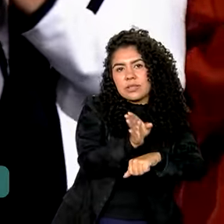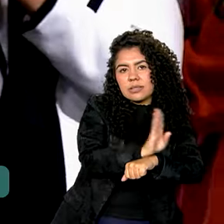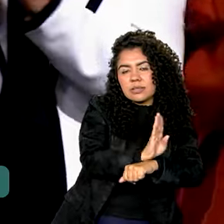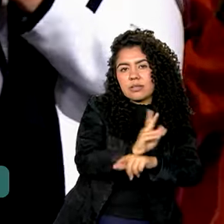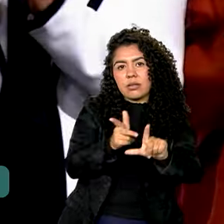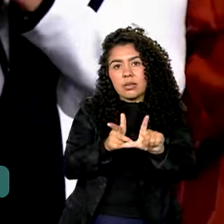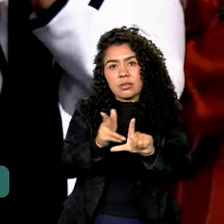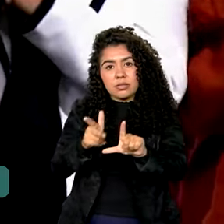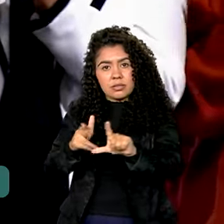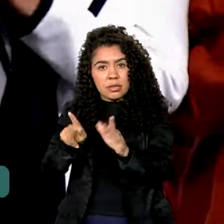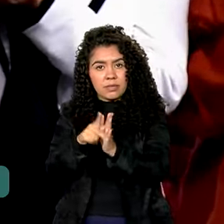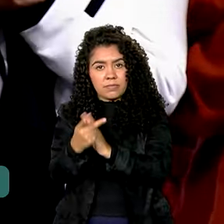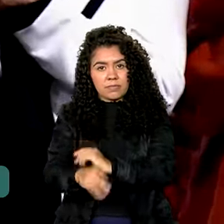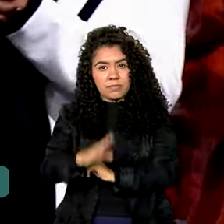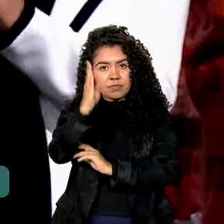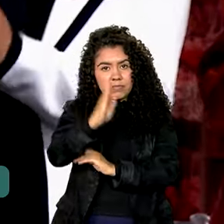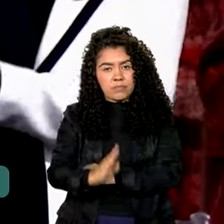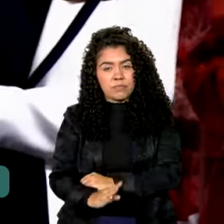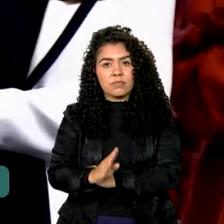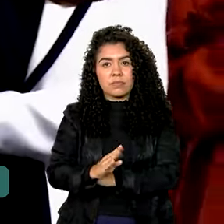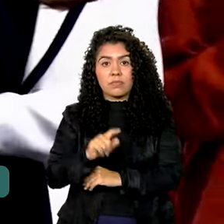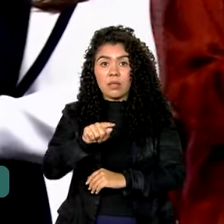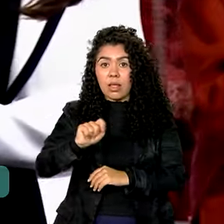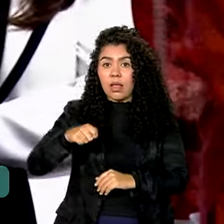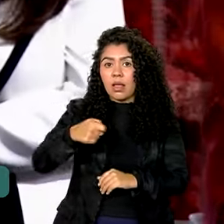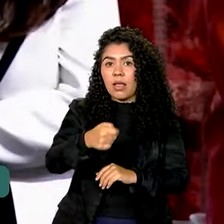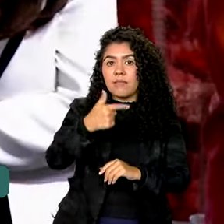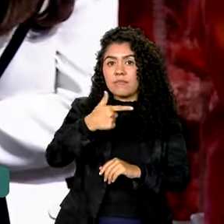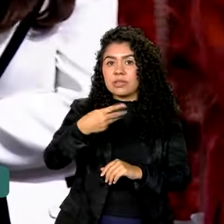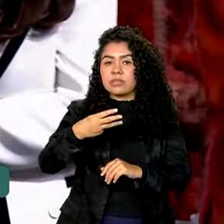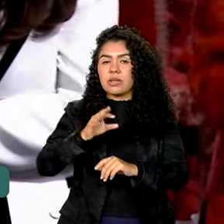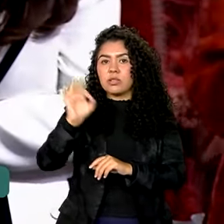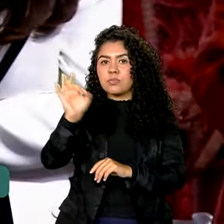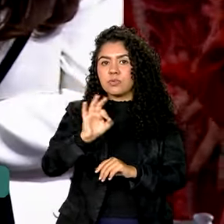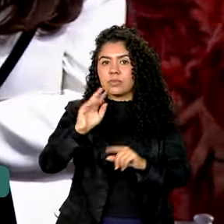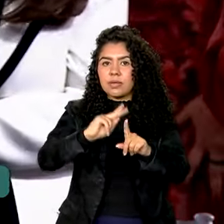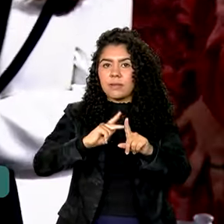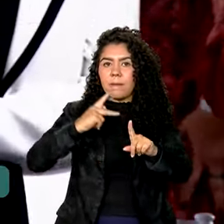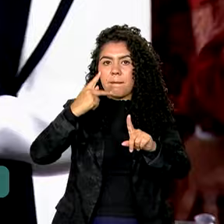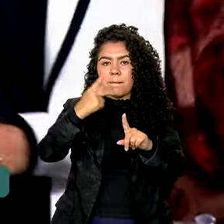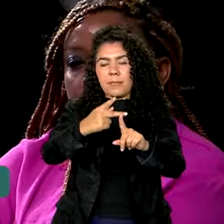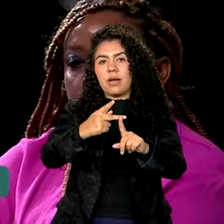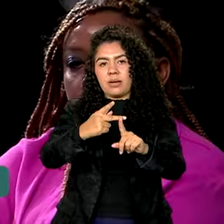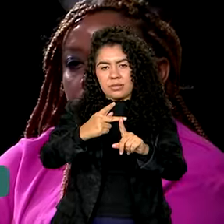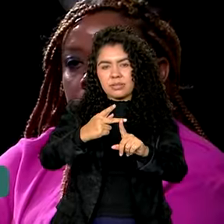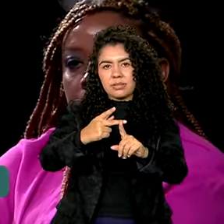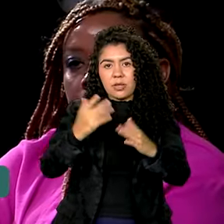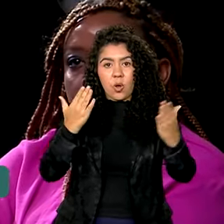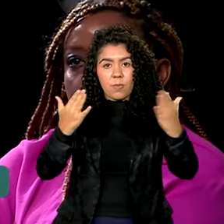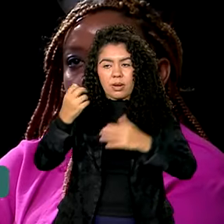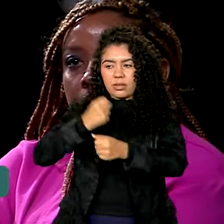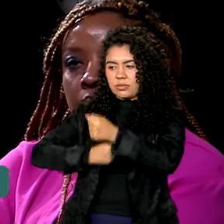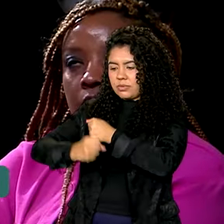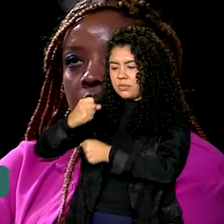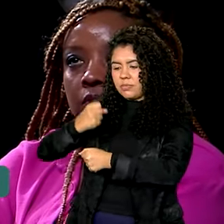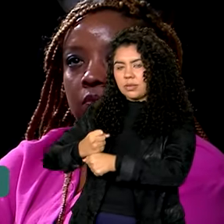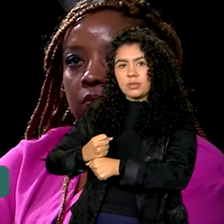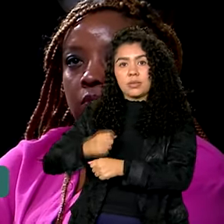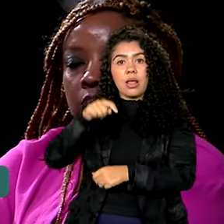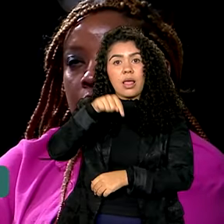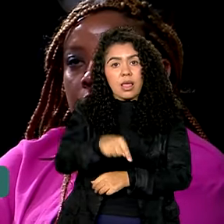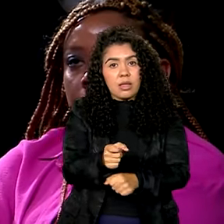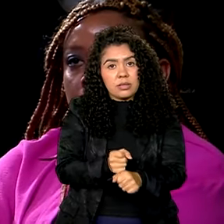brasileiros. O valor é 23% maior que o registrado em 2023. Para 2024, estão